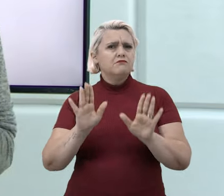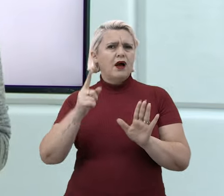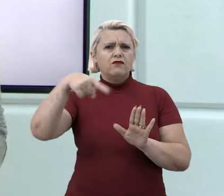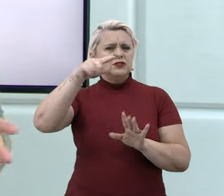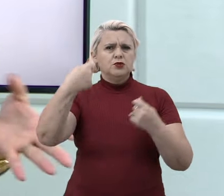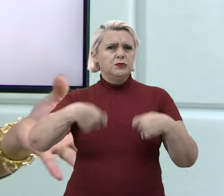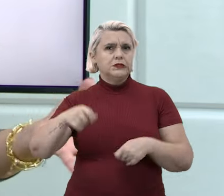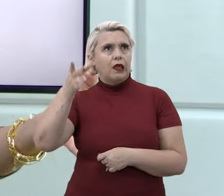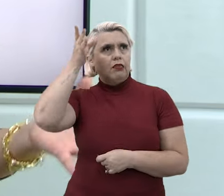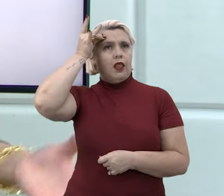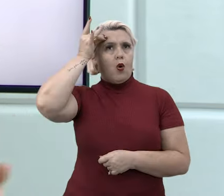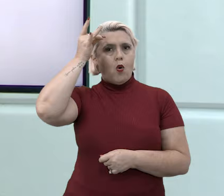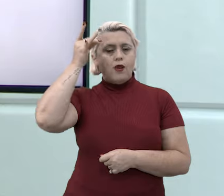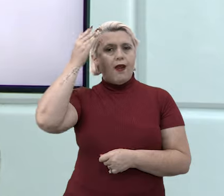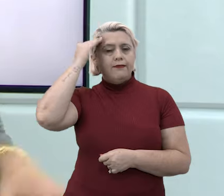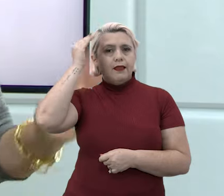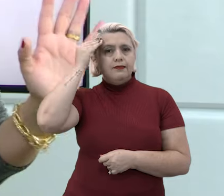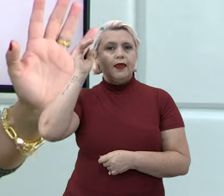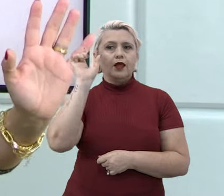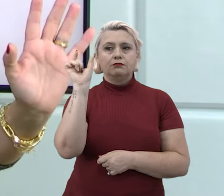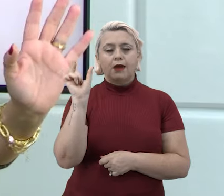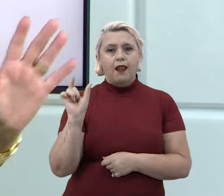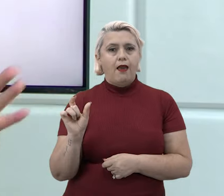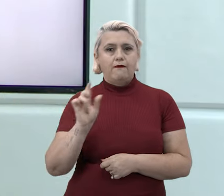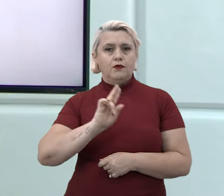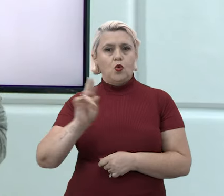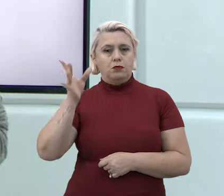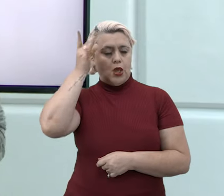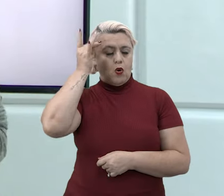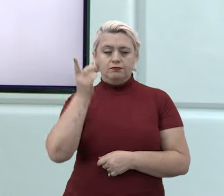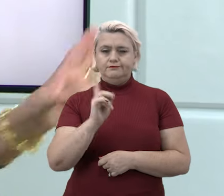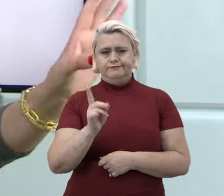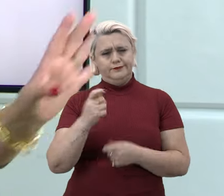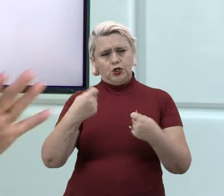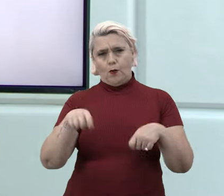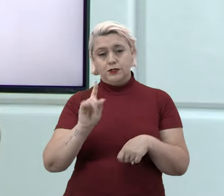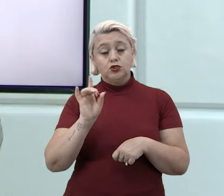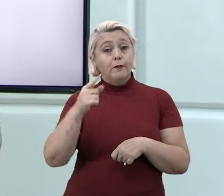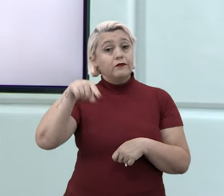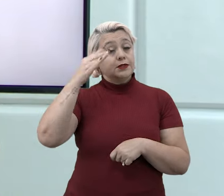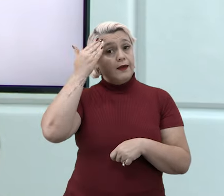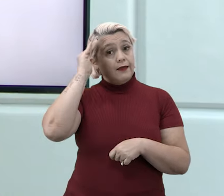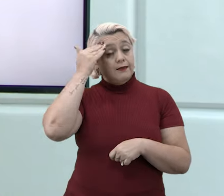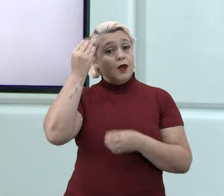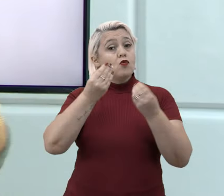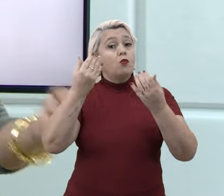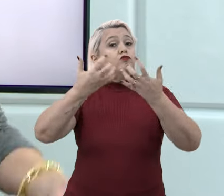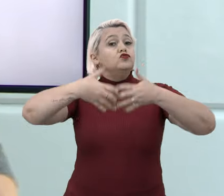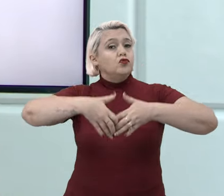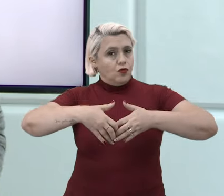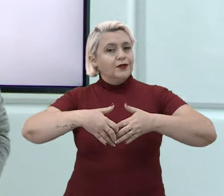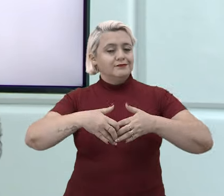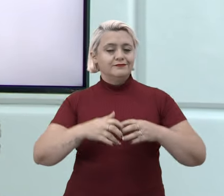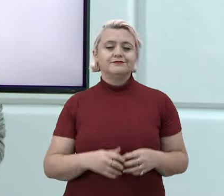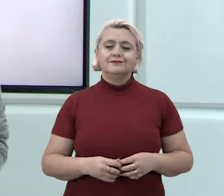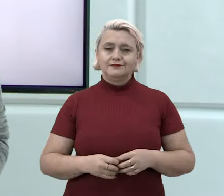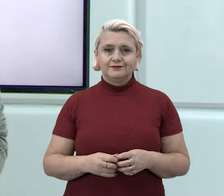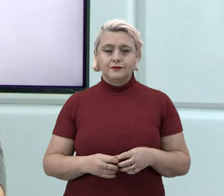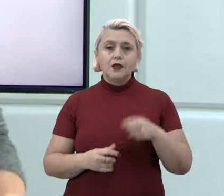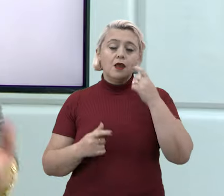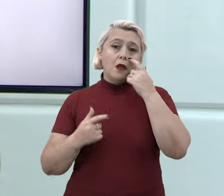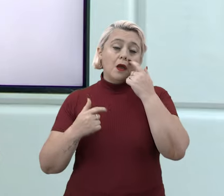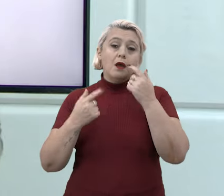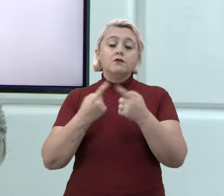coisa, mas você não precisa entender e decorar esses nomes. É só para você saber do que é que a gente está falando,